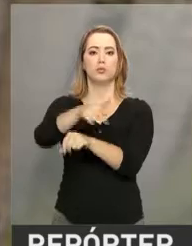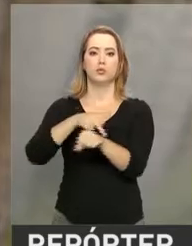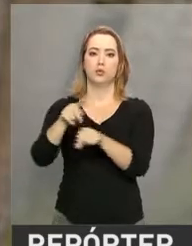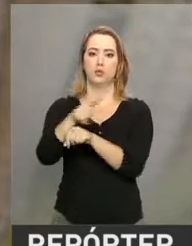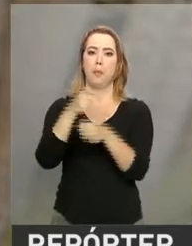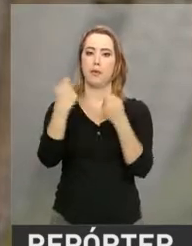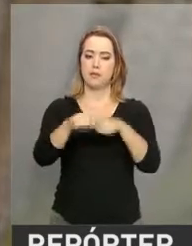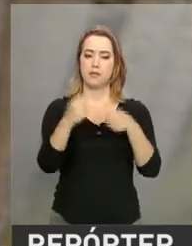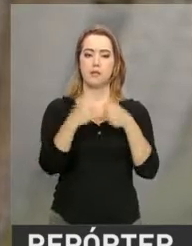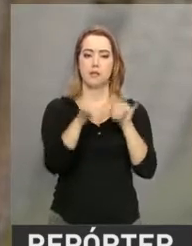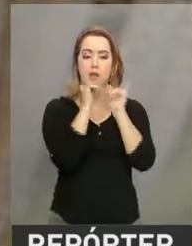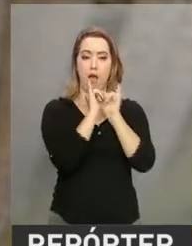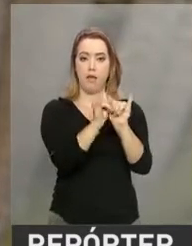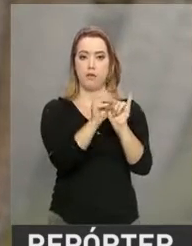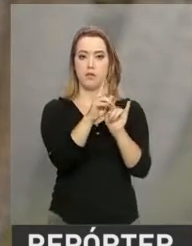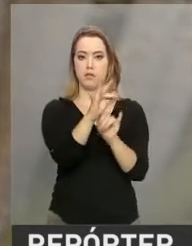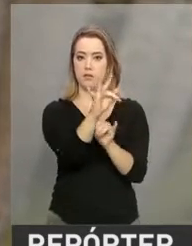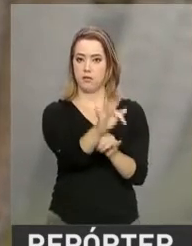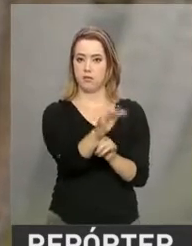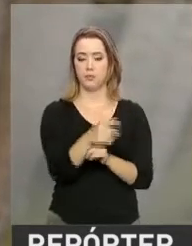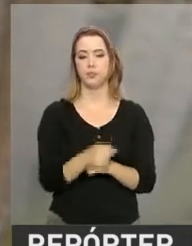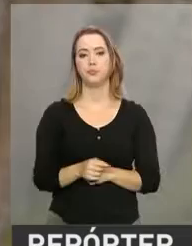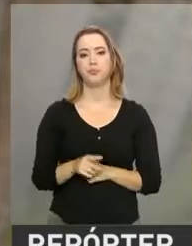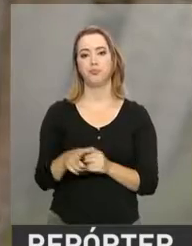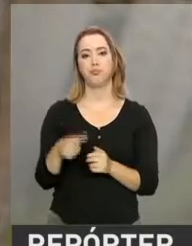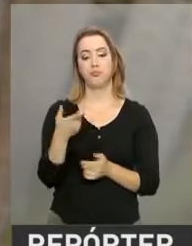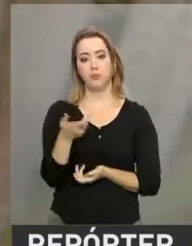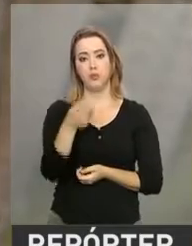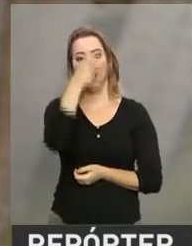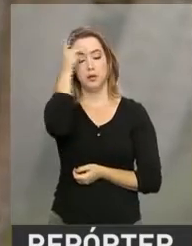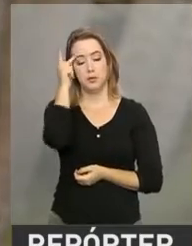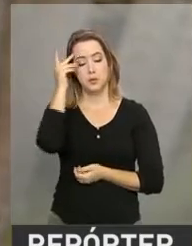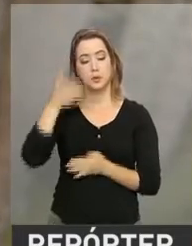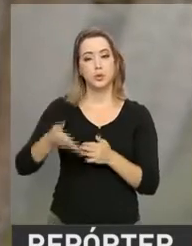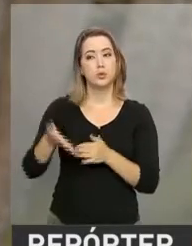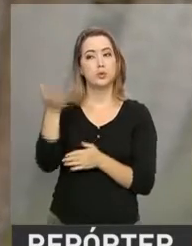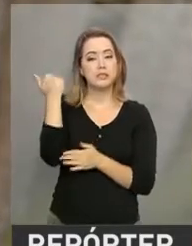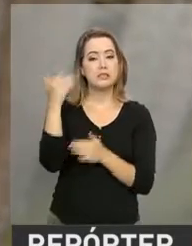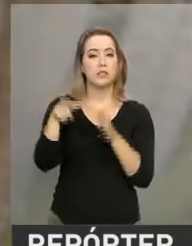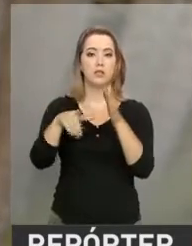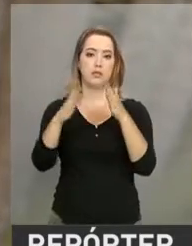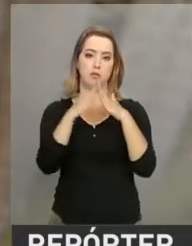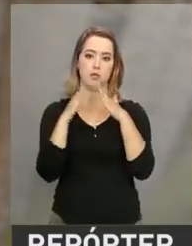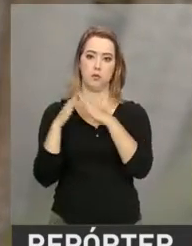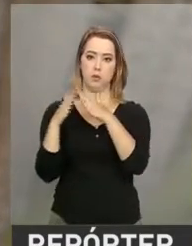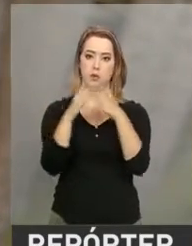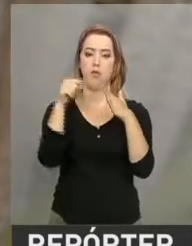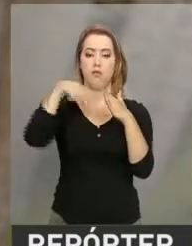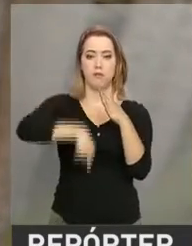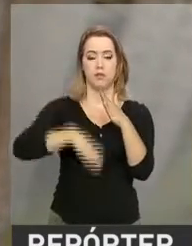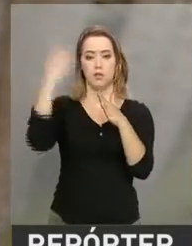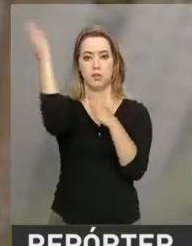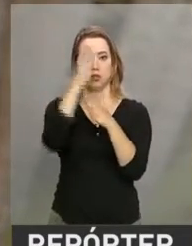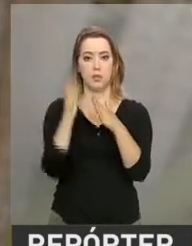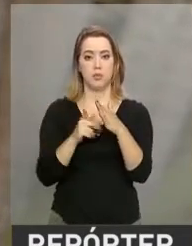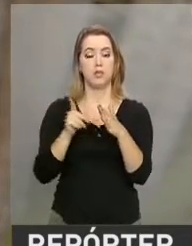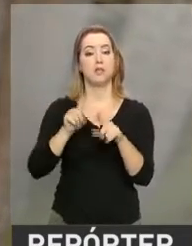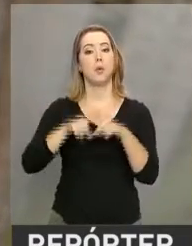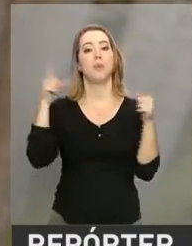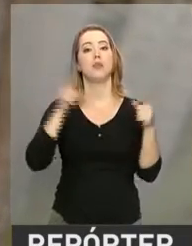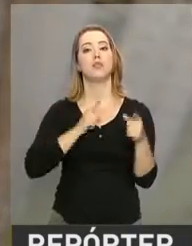Federal. Podem participar pessoas que moravam no Brasil em 31 de dezembro de 2014 e tinham recursos no exterior